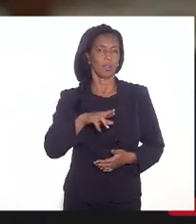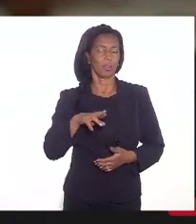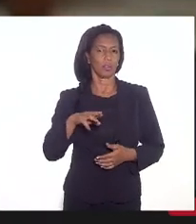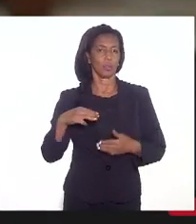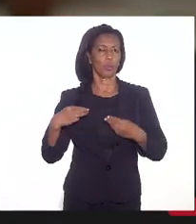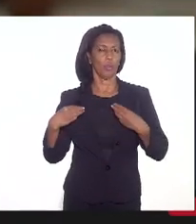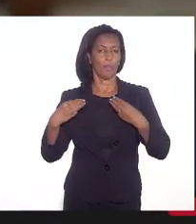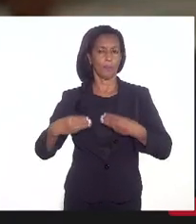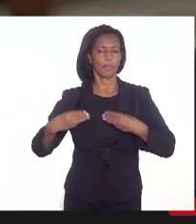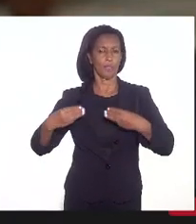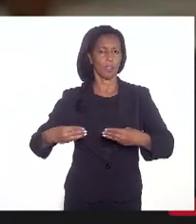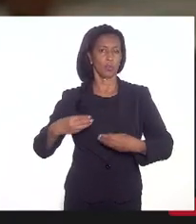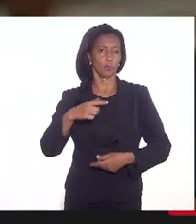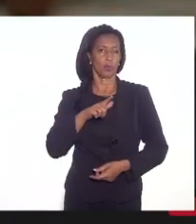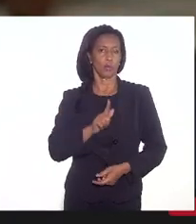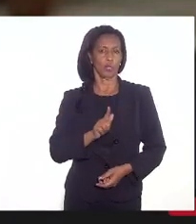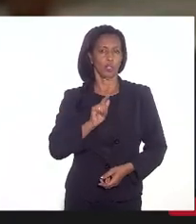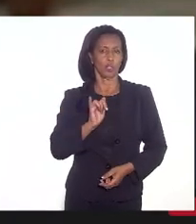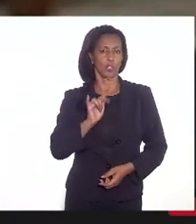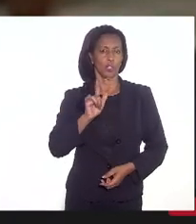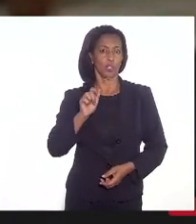Gilmar Mendes que acabou